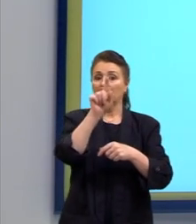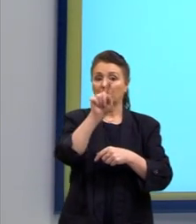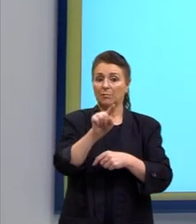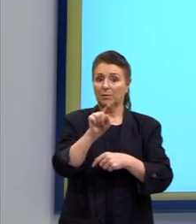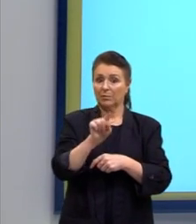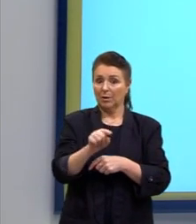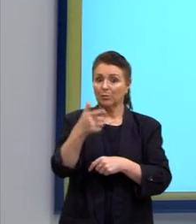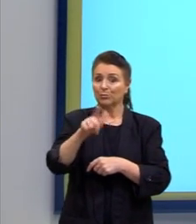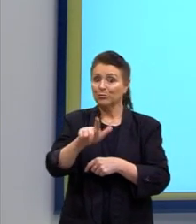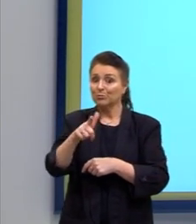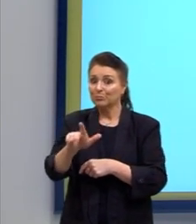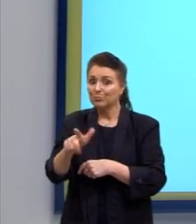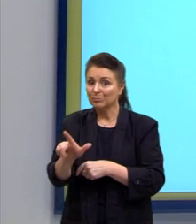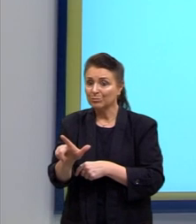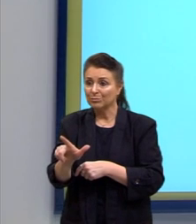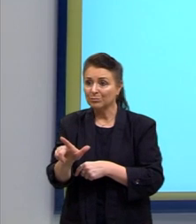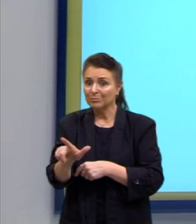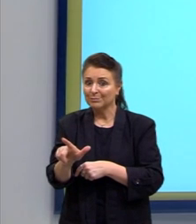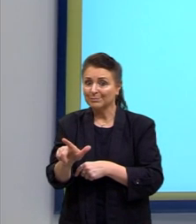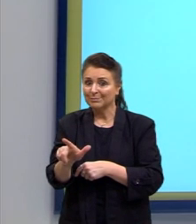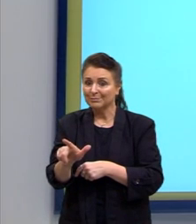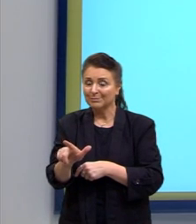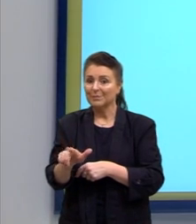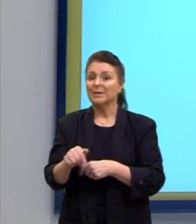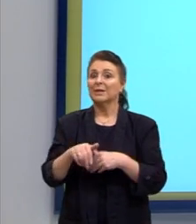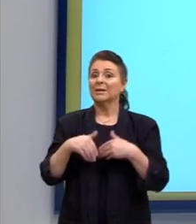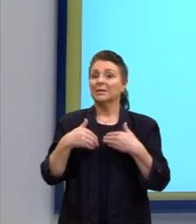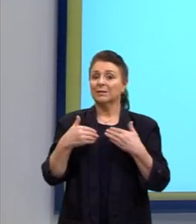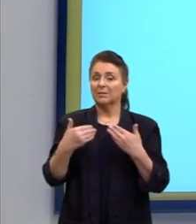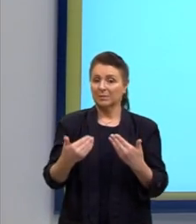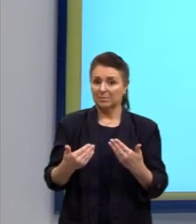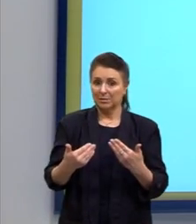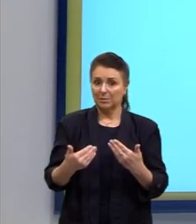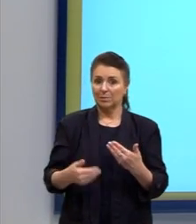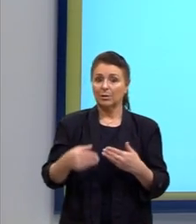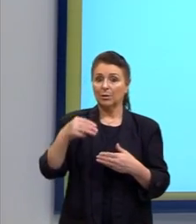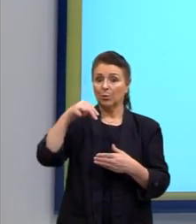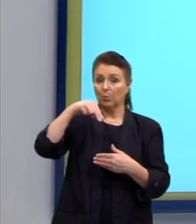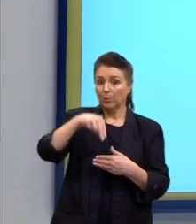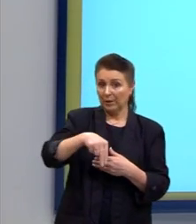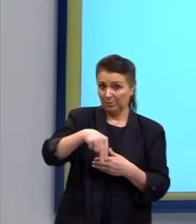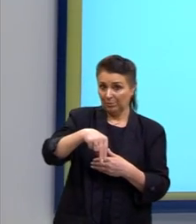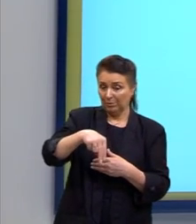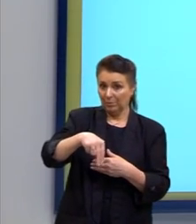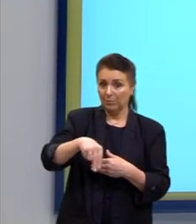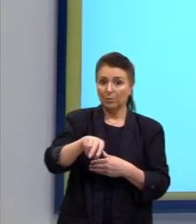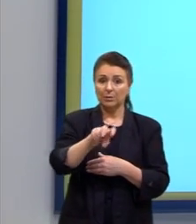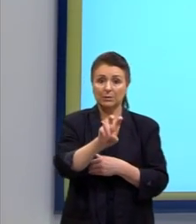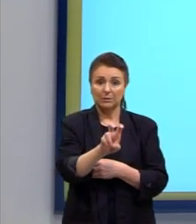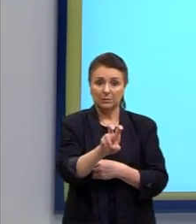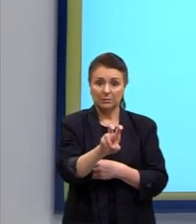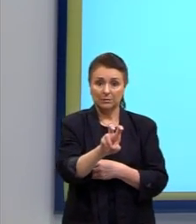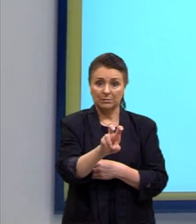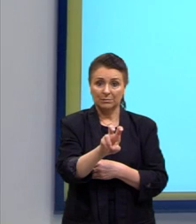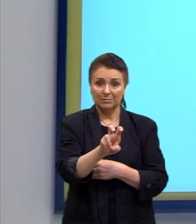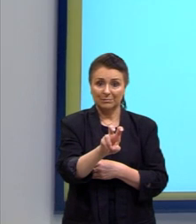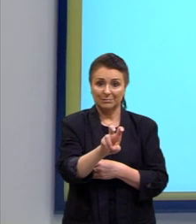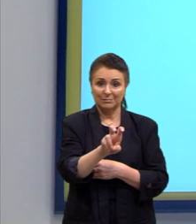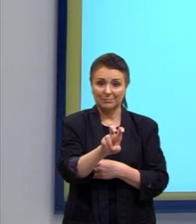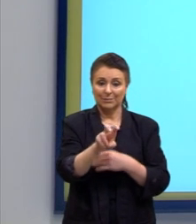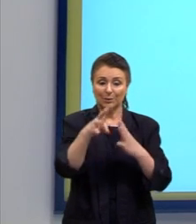repetições. Nesse caso aqui, o nosso N seria o 5. Eu tenho cinco